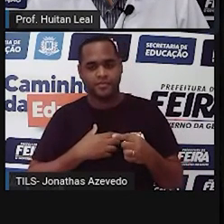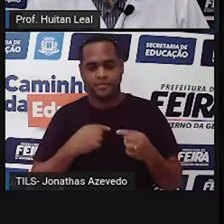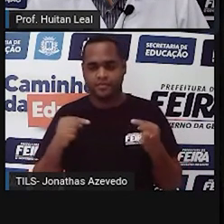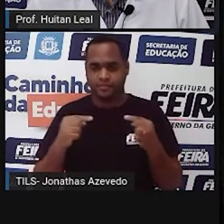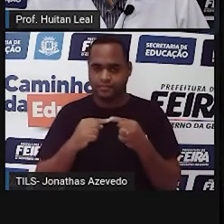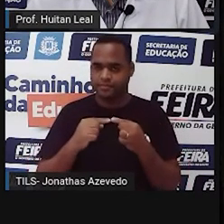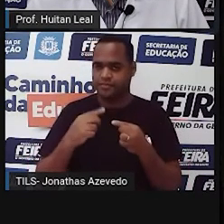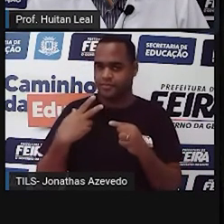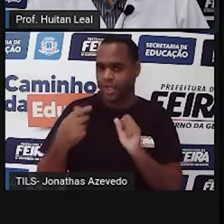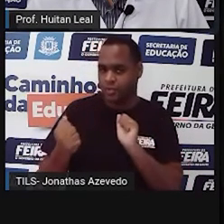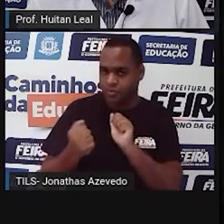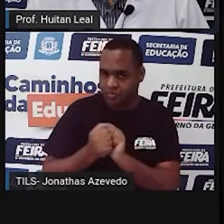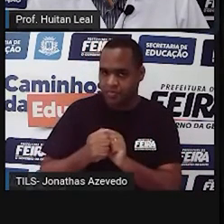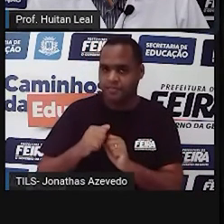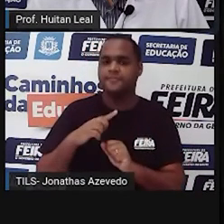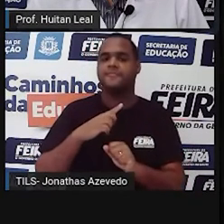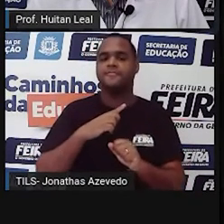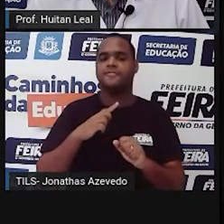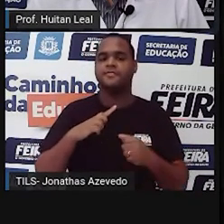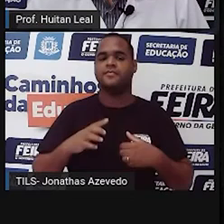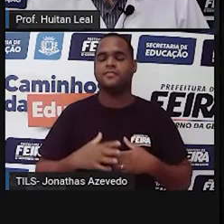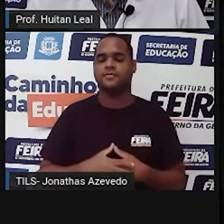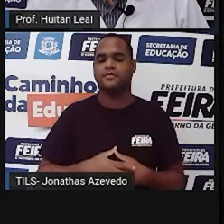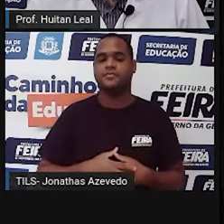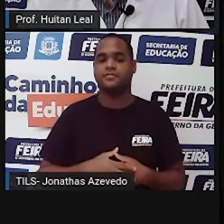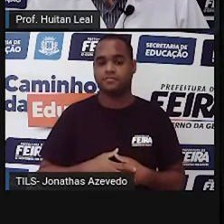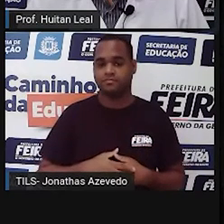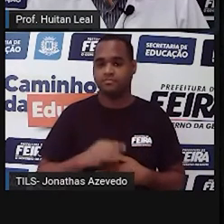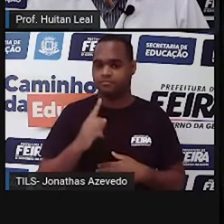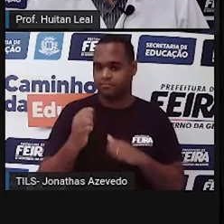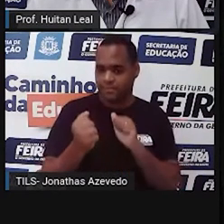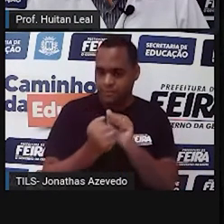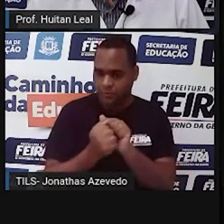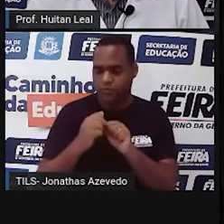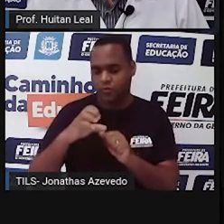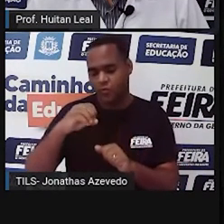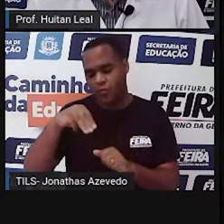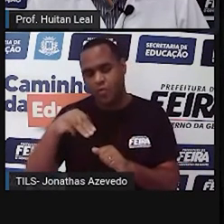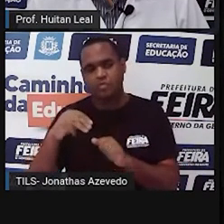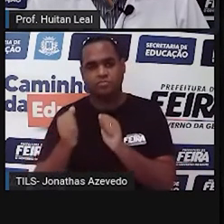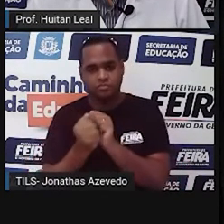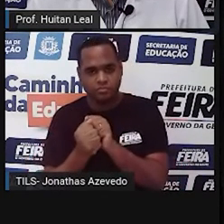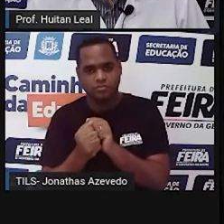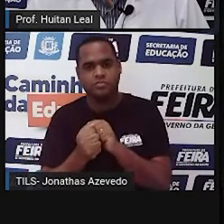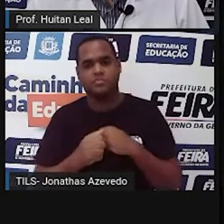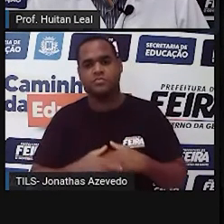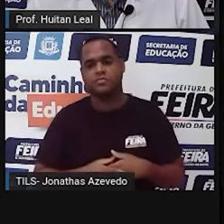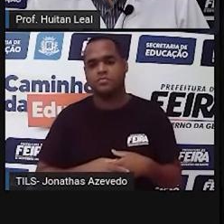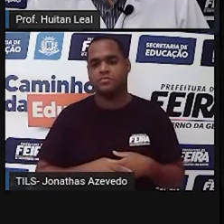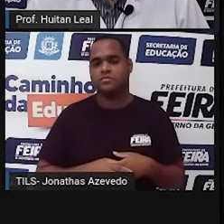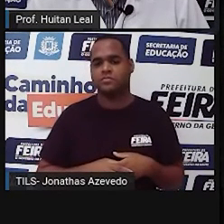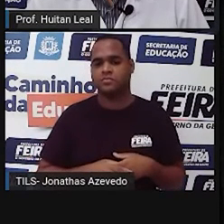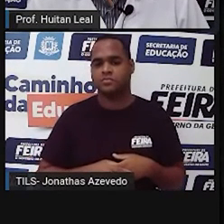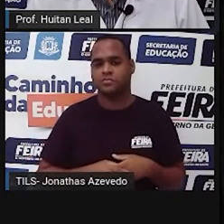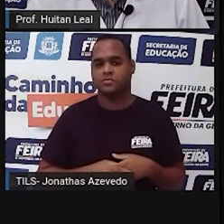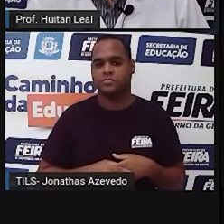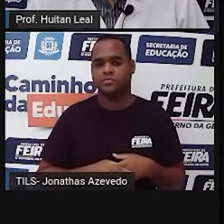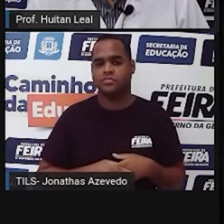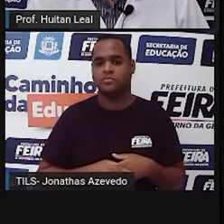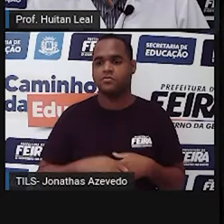com você. Mais uma preposição que dá uma ideia de companhia, não Com você. Colarei os